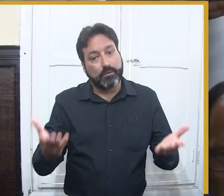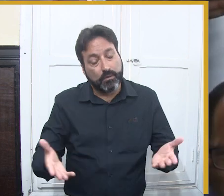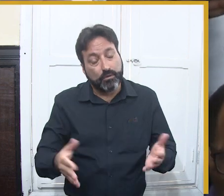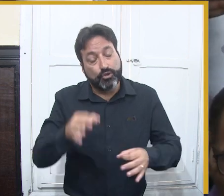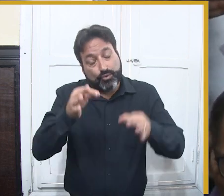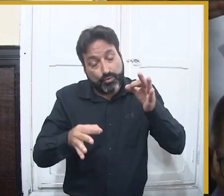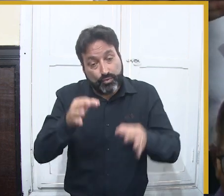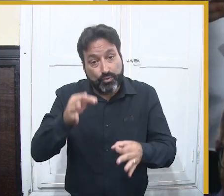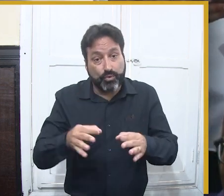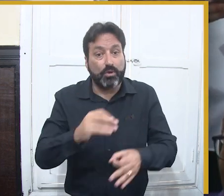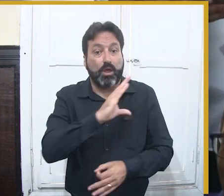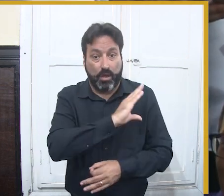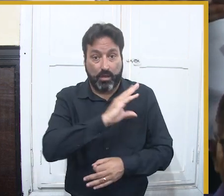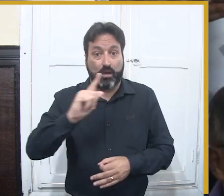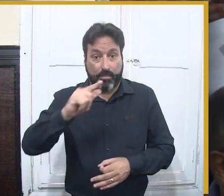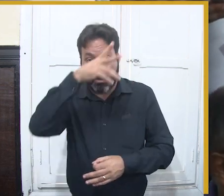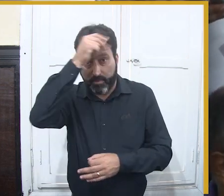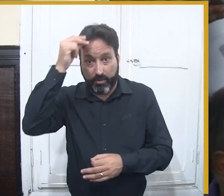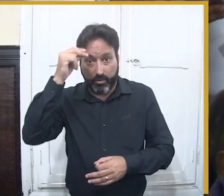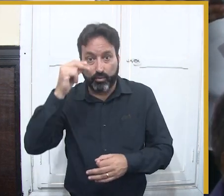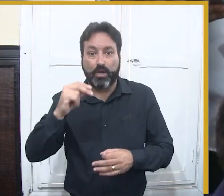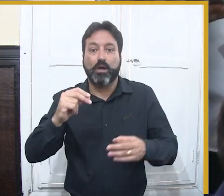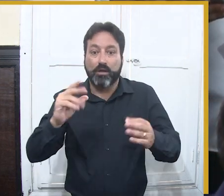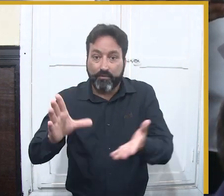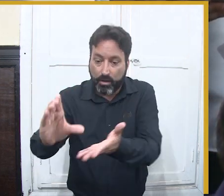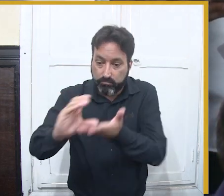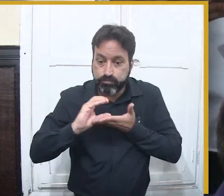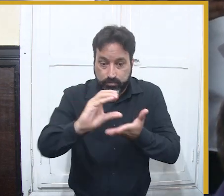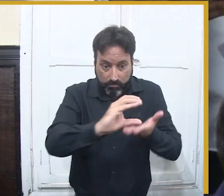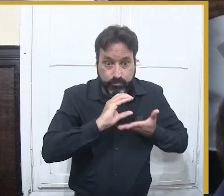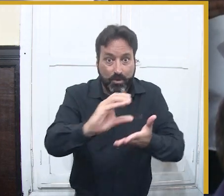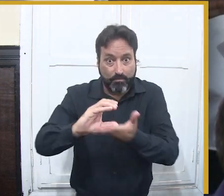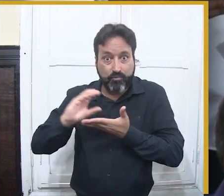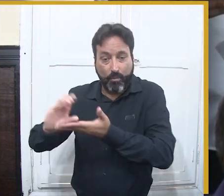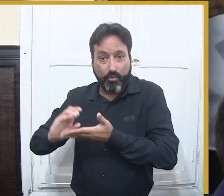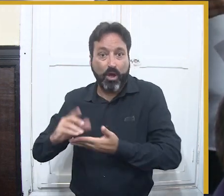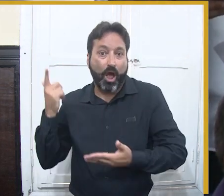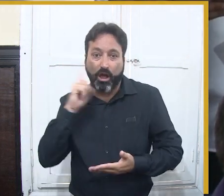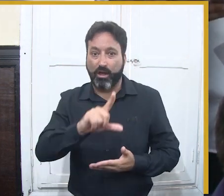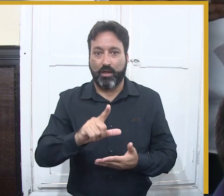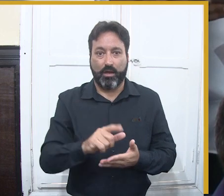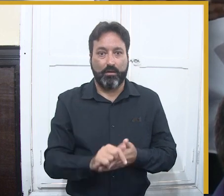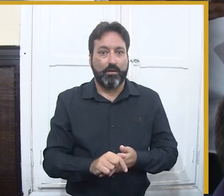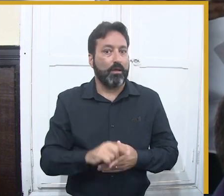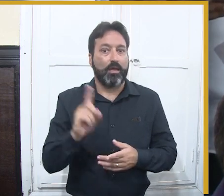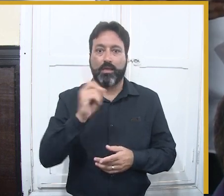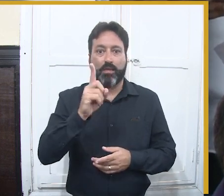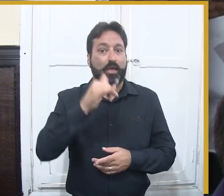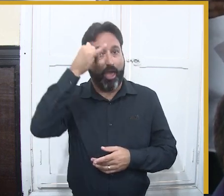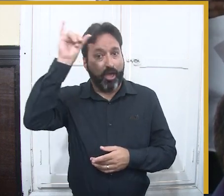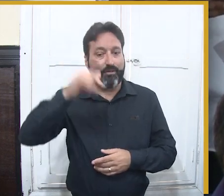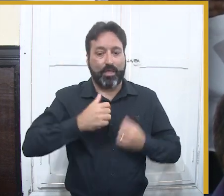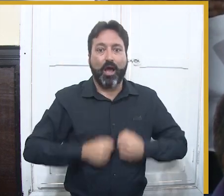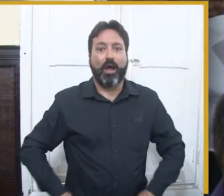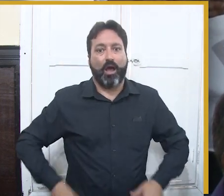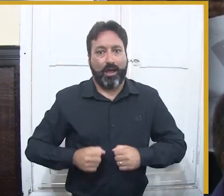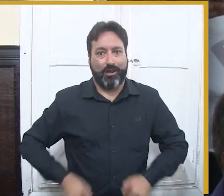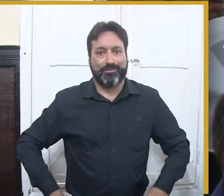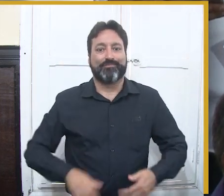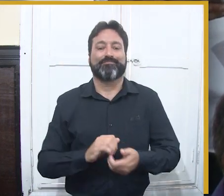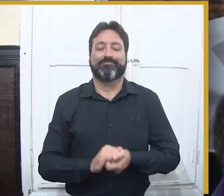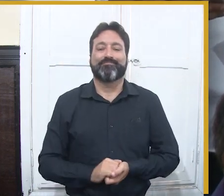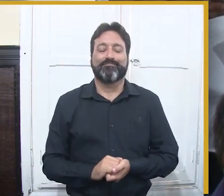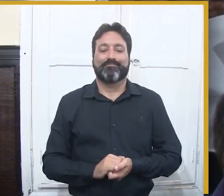festas do Brasil. Se o São João o maior São João do mundo é a maior festa pública do Brasil junto com o carnaval,